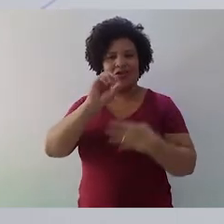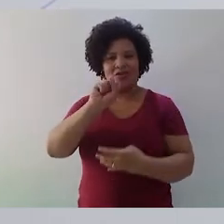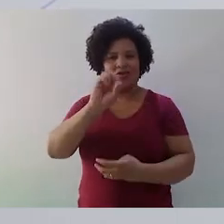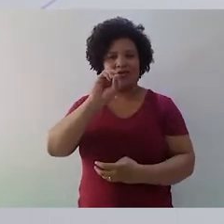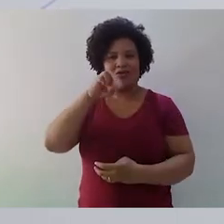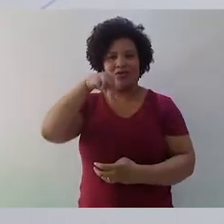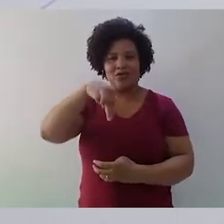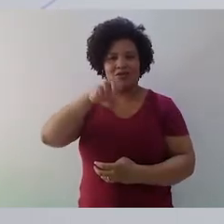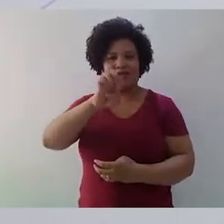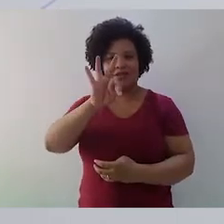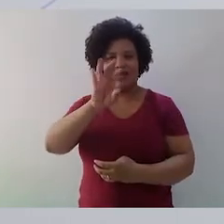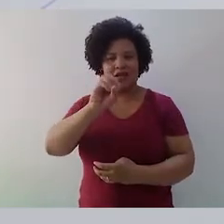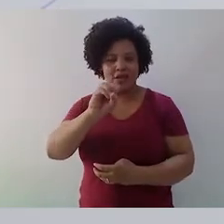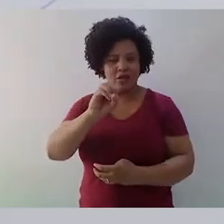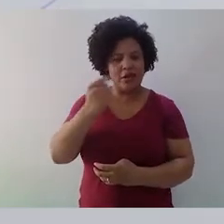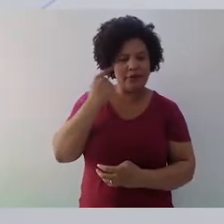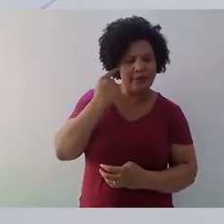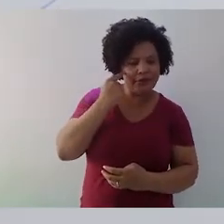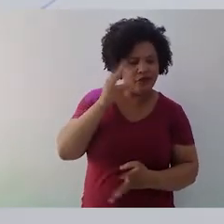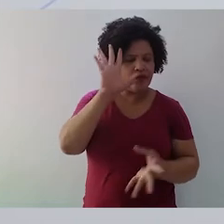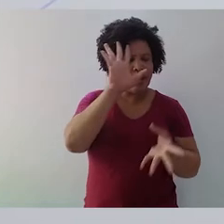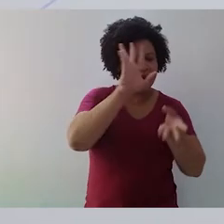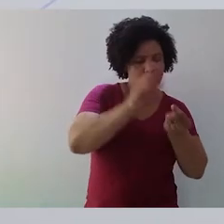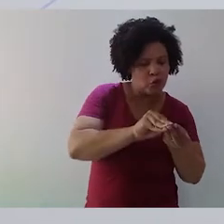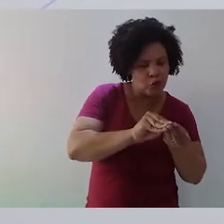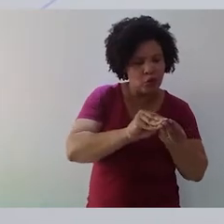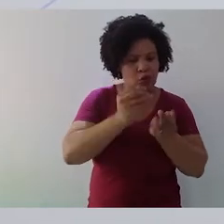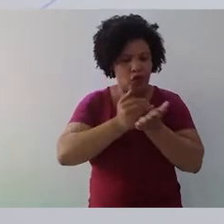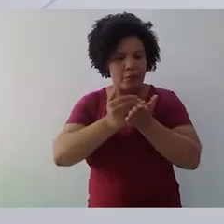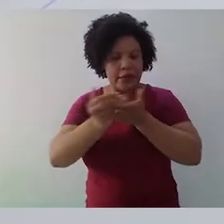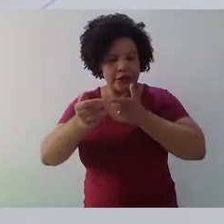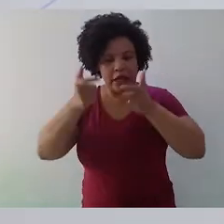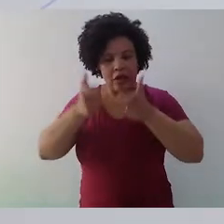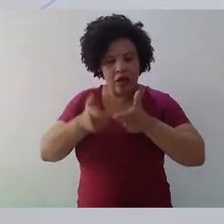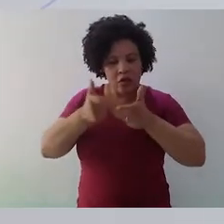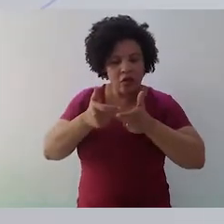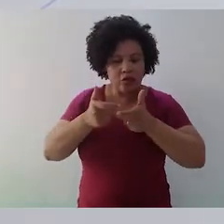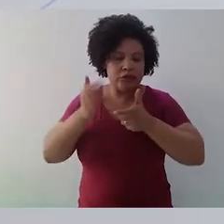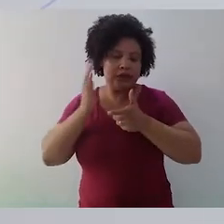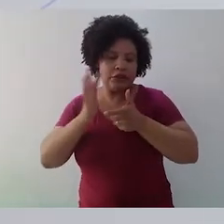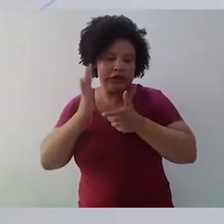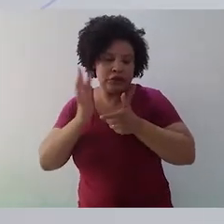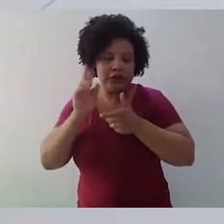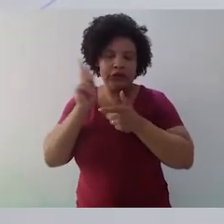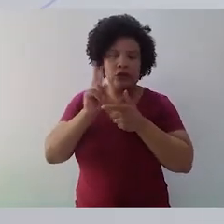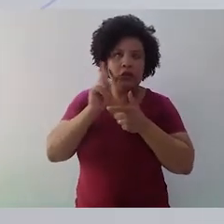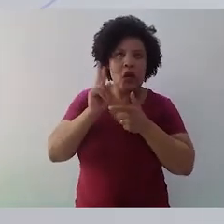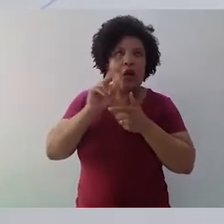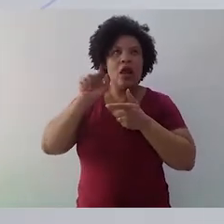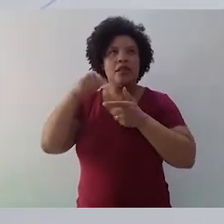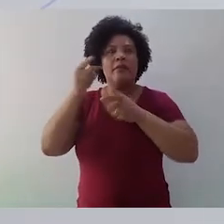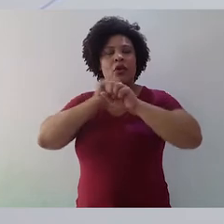palavras. Eu vou fazer um flashback, eu vou começar de um ponto que instiga a história e depois esclarecer todos os fatos,